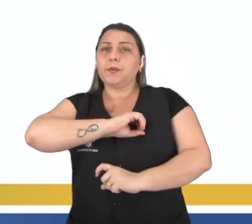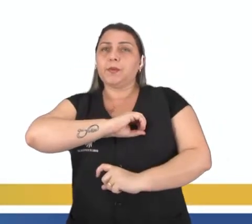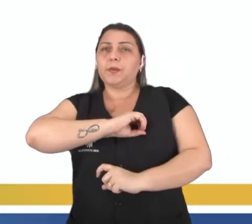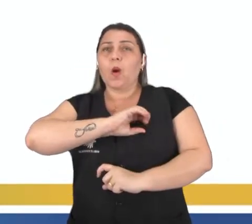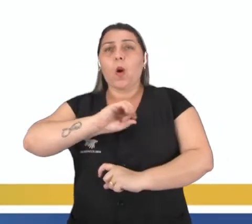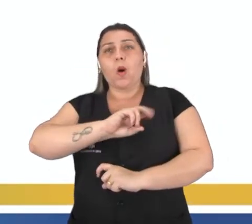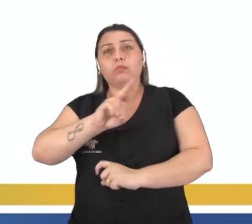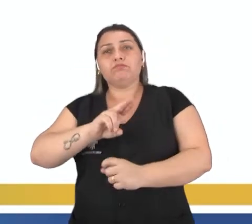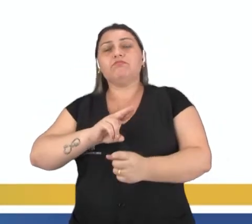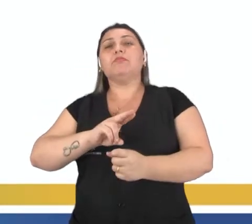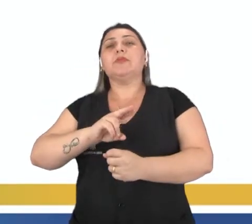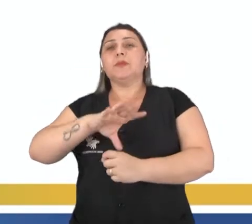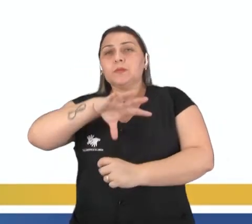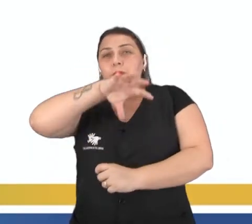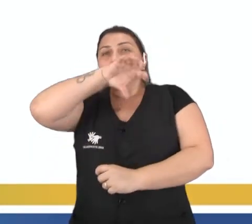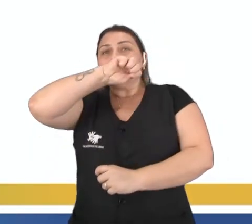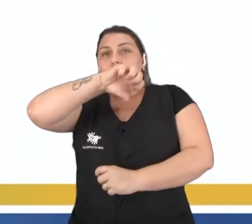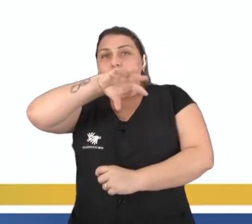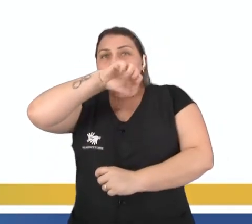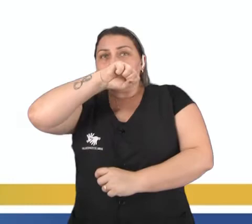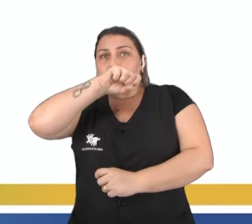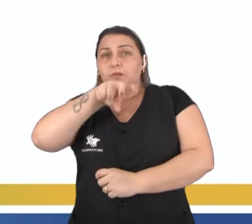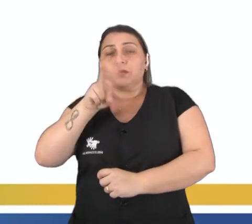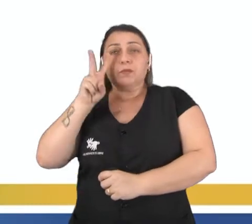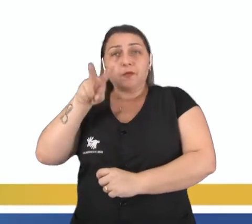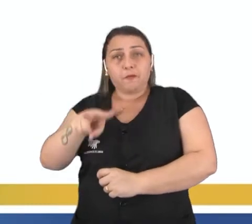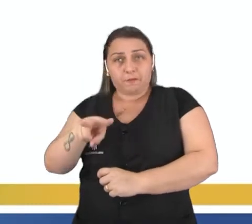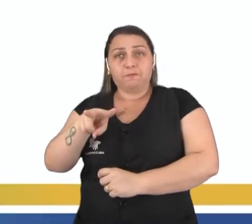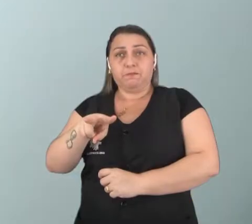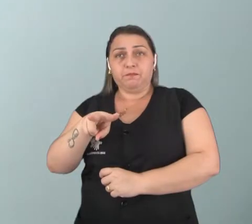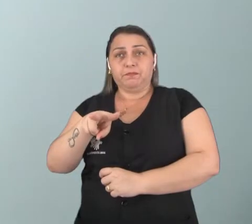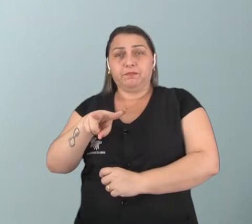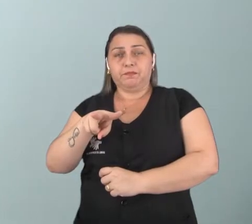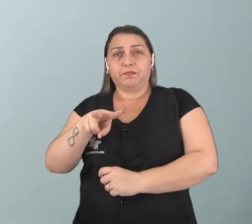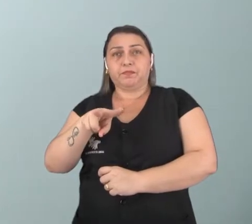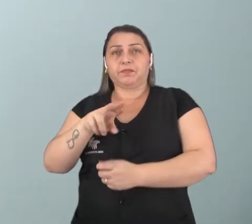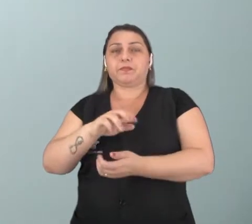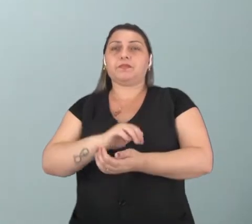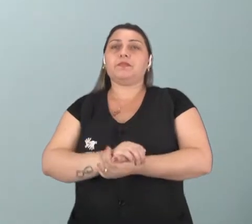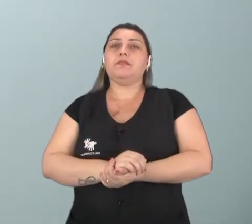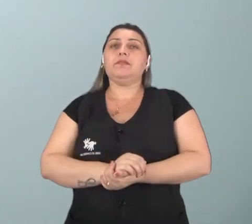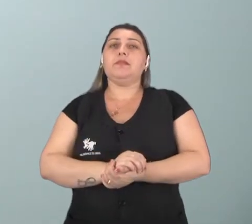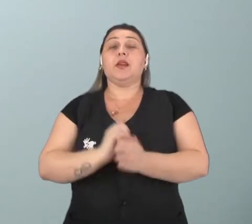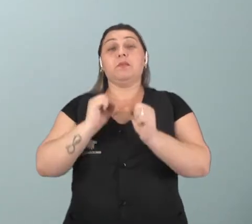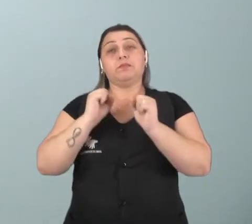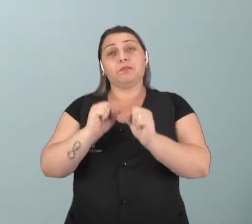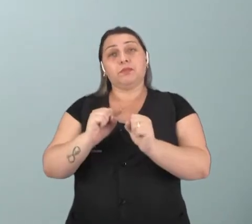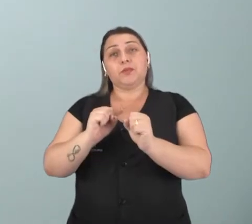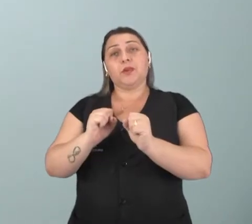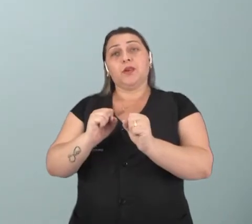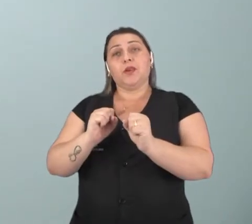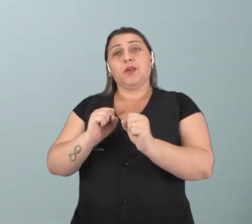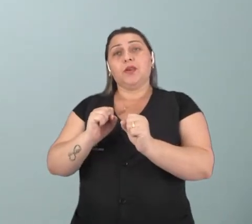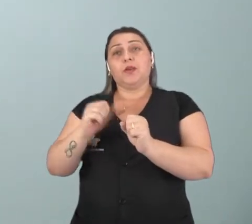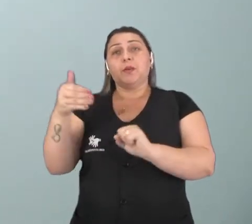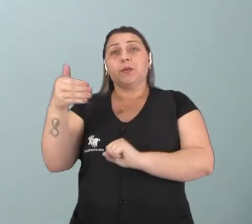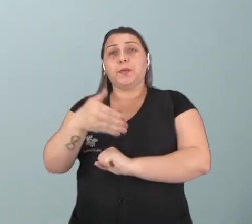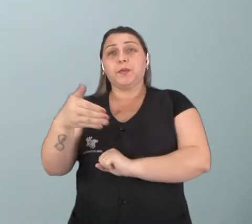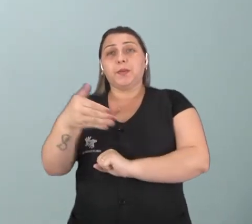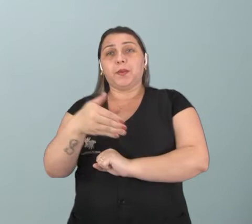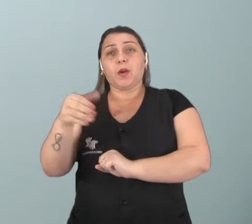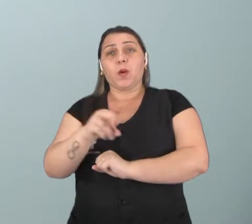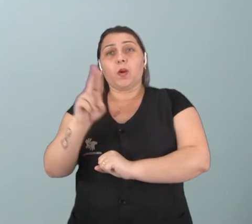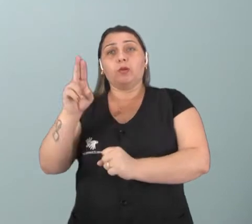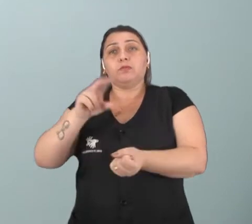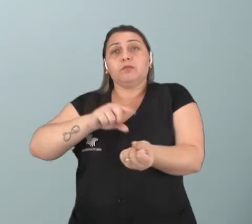coração e a respiração. Então, como vocês puderam ver, vocês podem medir a frequência de vocês